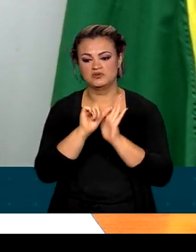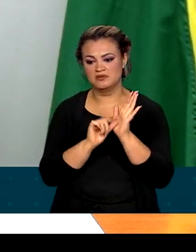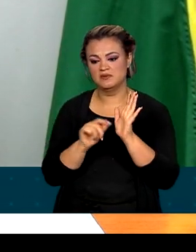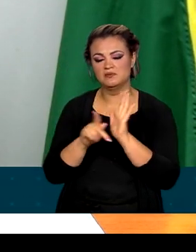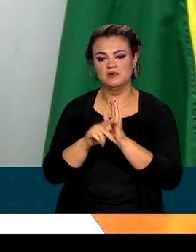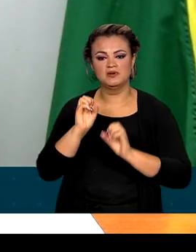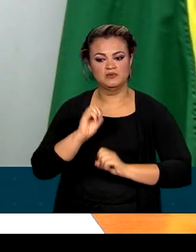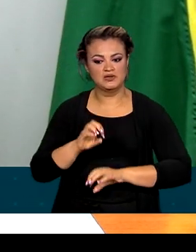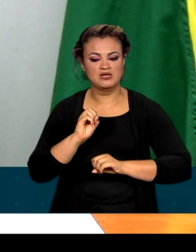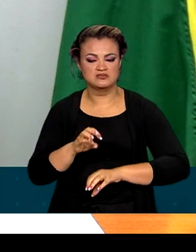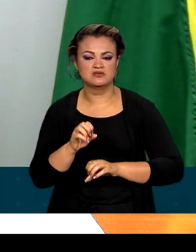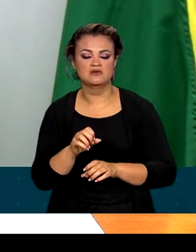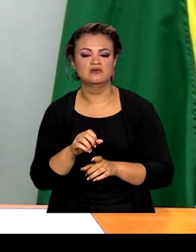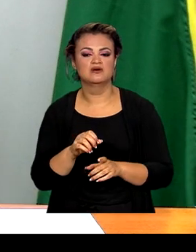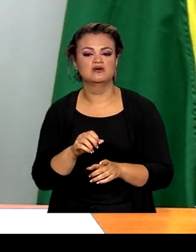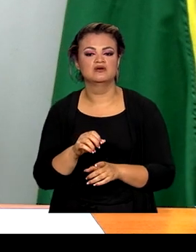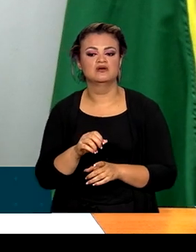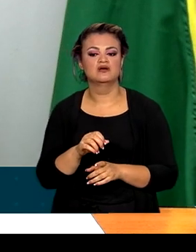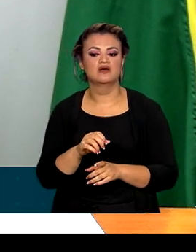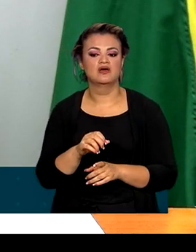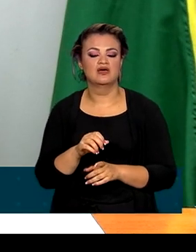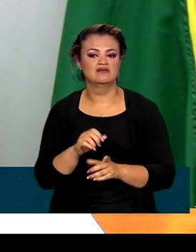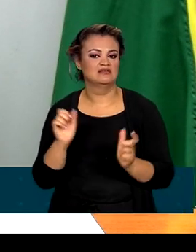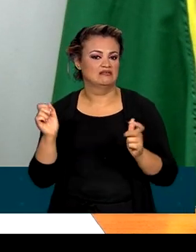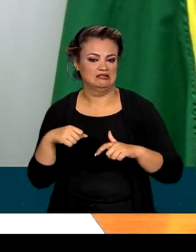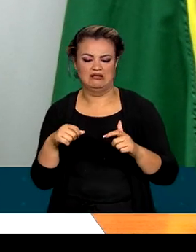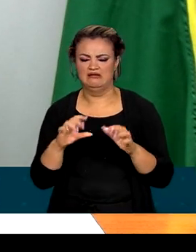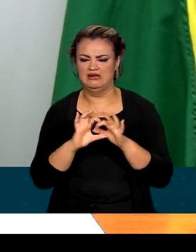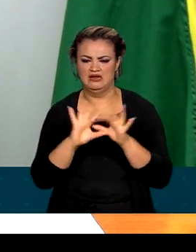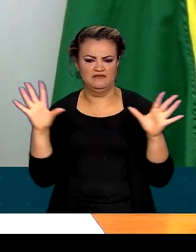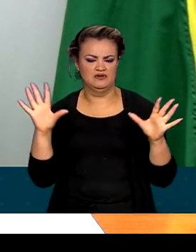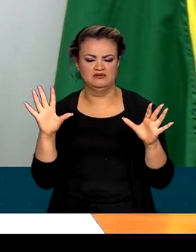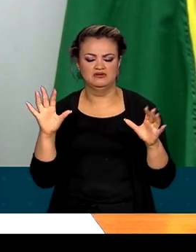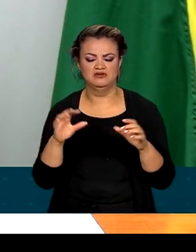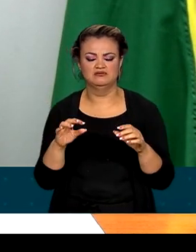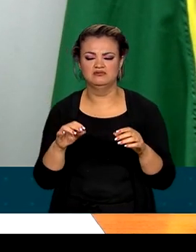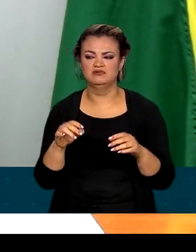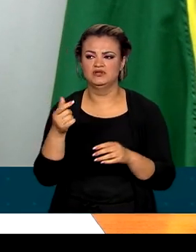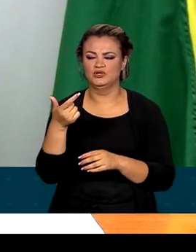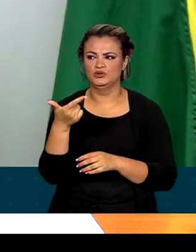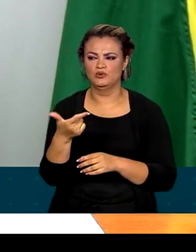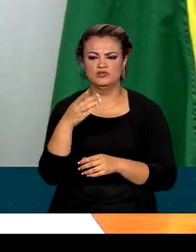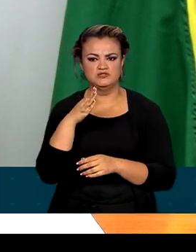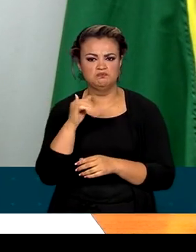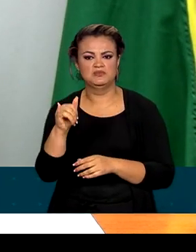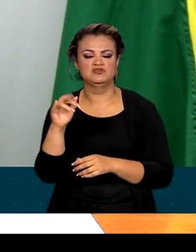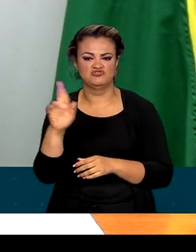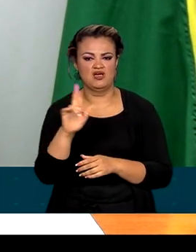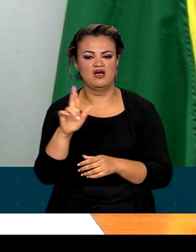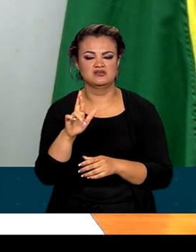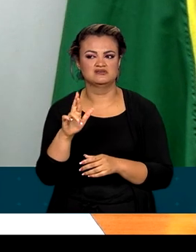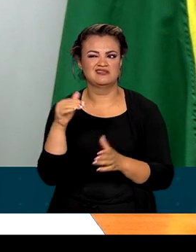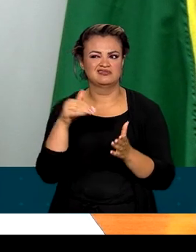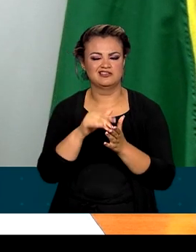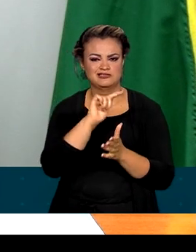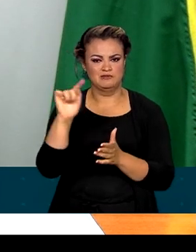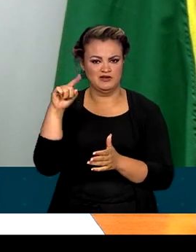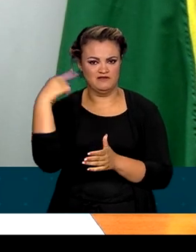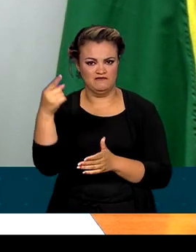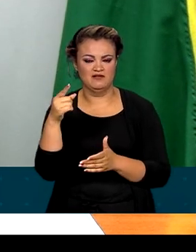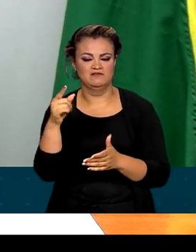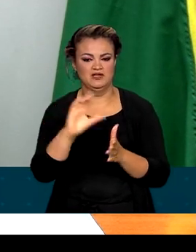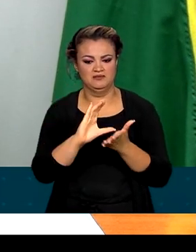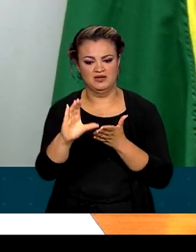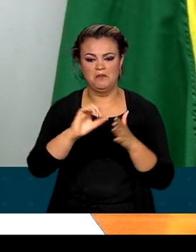educação, permitindo a total liberação dos 2 bilhões do financeiro até o início da semana que vem, ou seja, não teremos mais